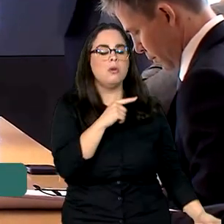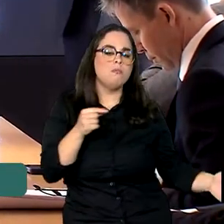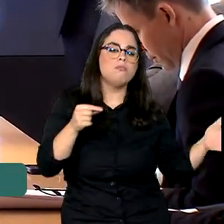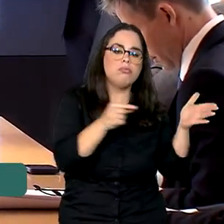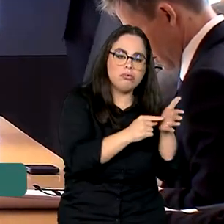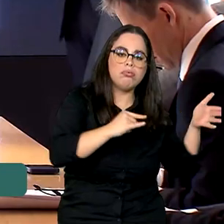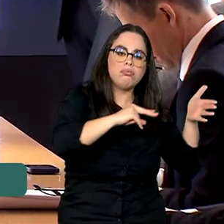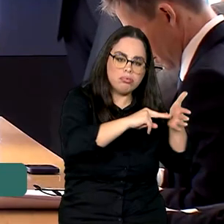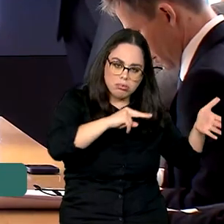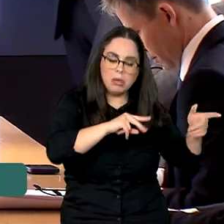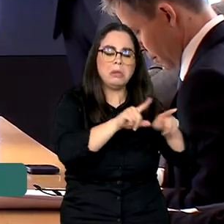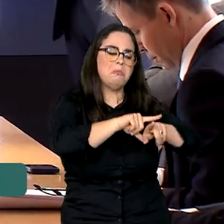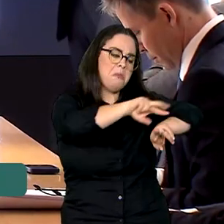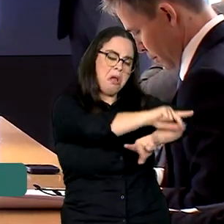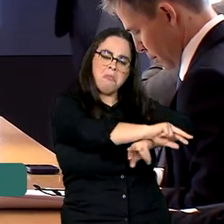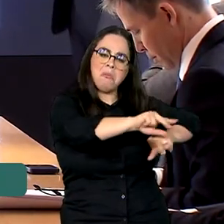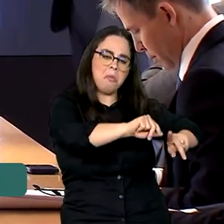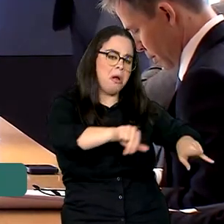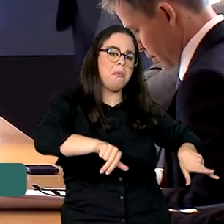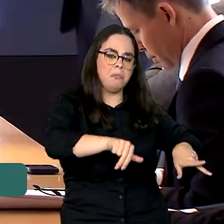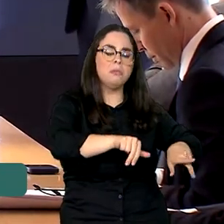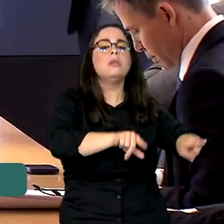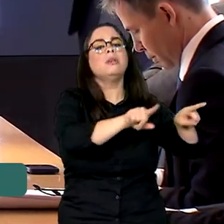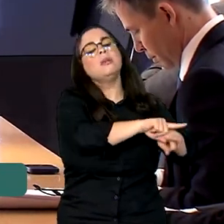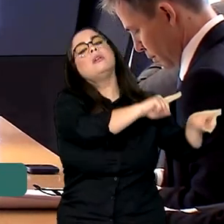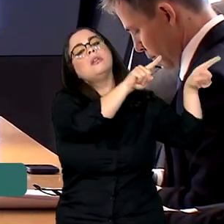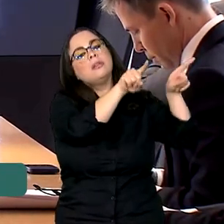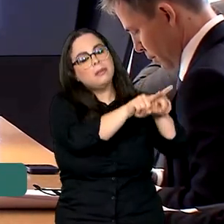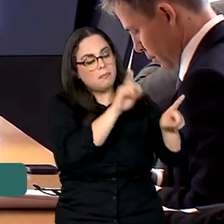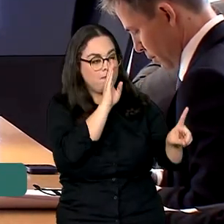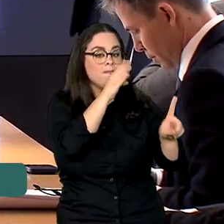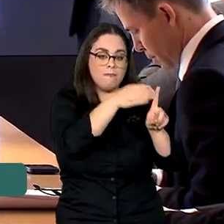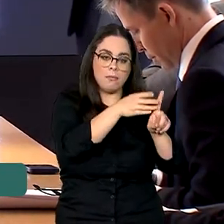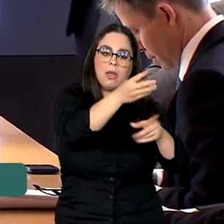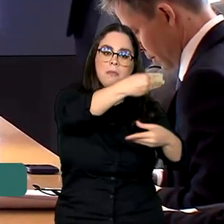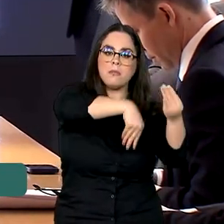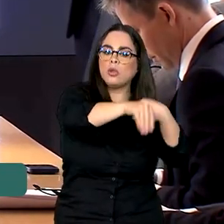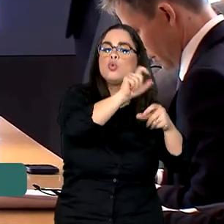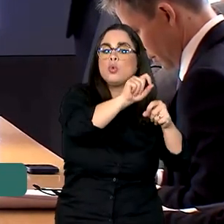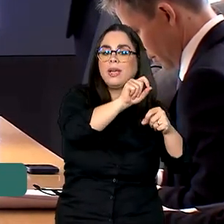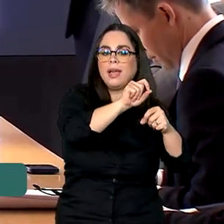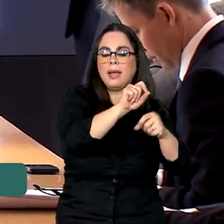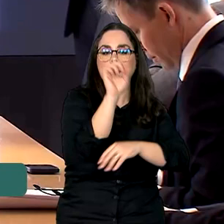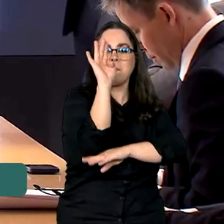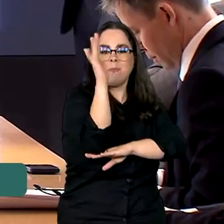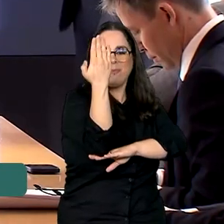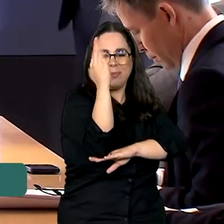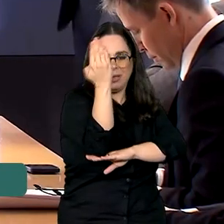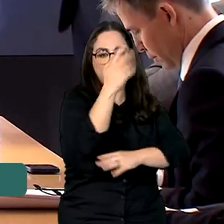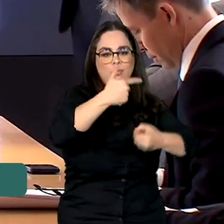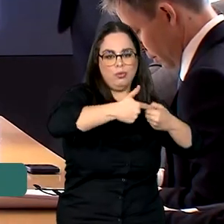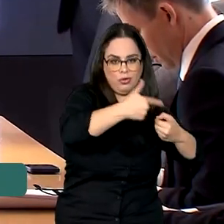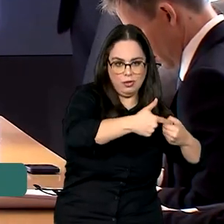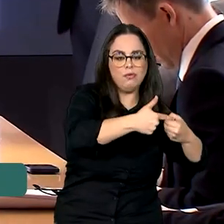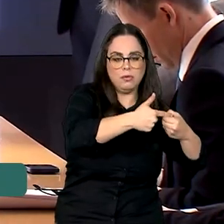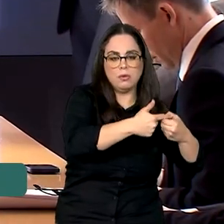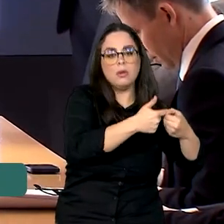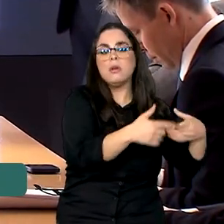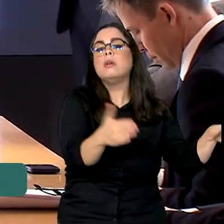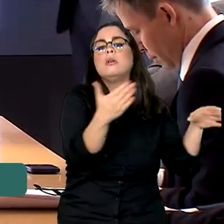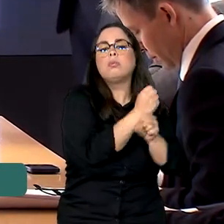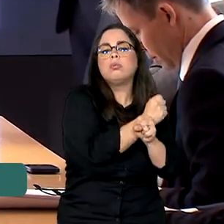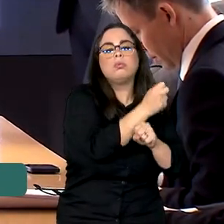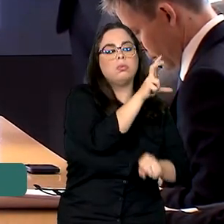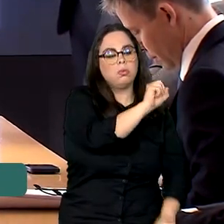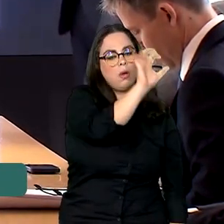PEV, todas as tecnologias de híbrido, principalmente o híbrido a biocombustíveis, eles chegarão a 50